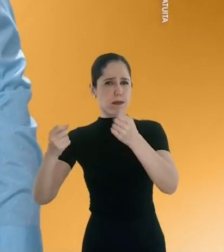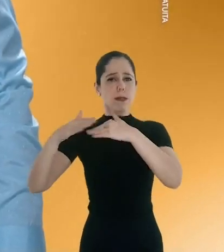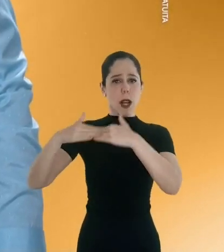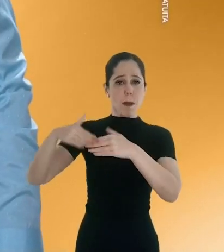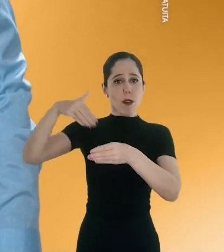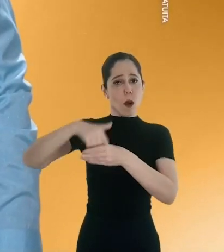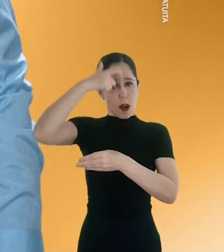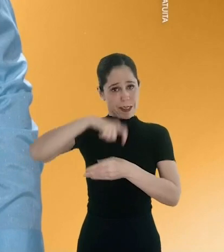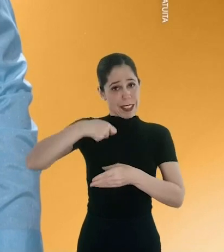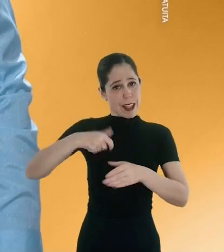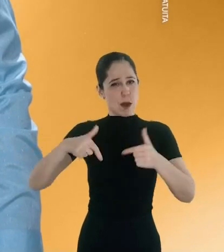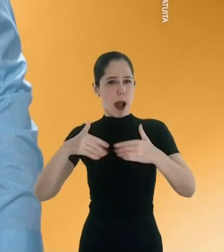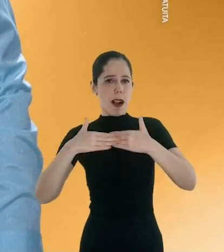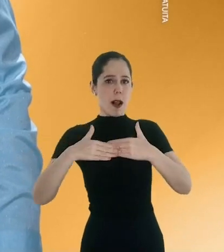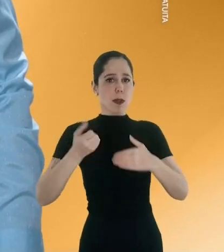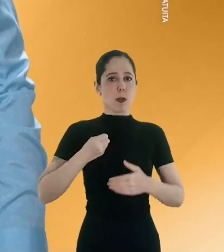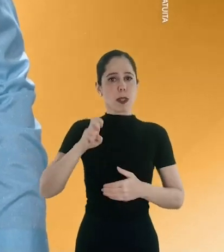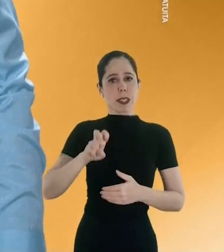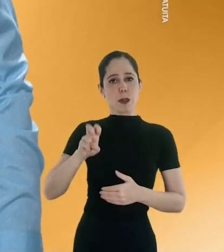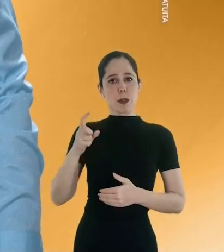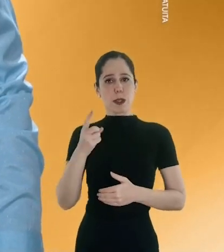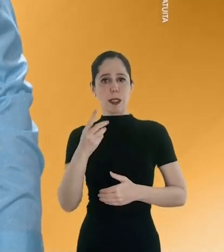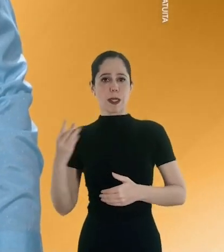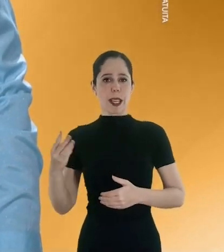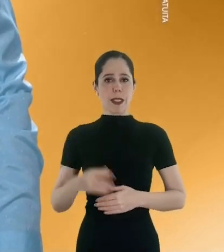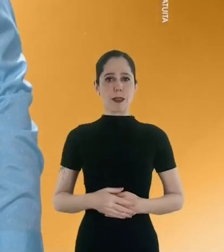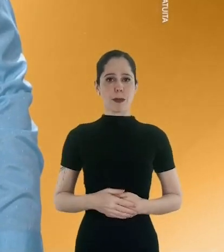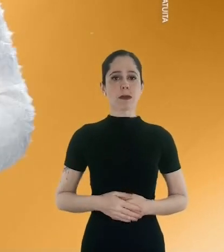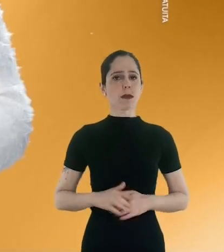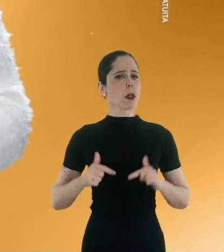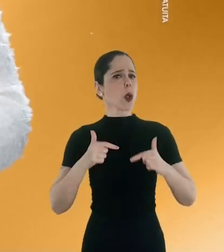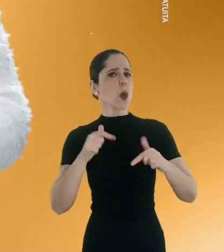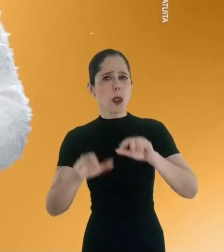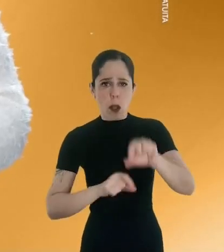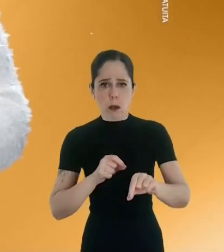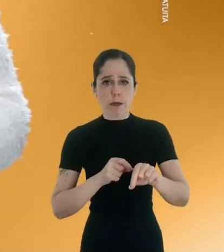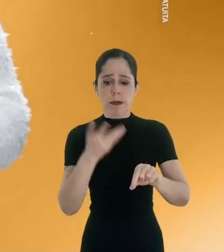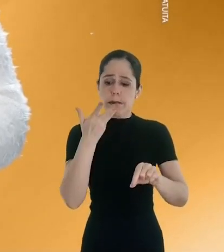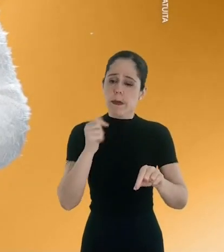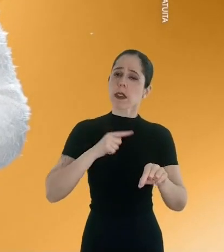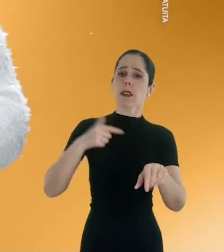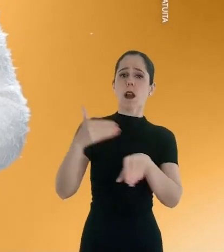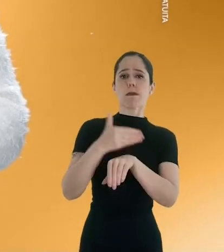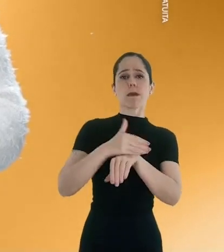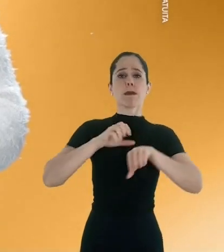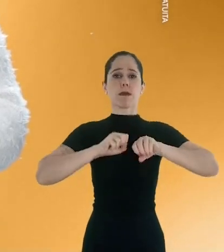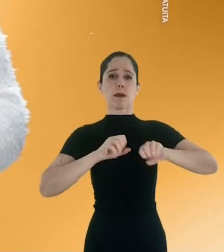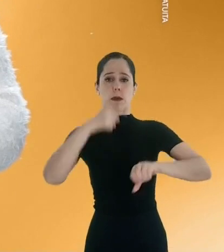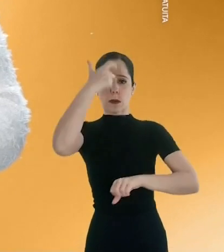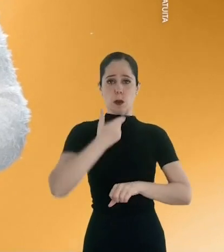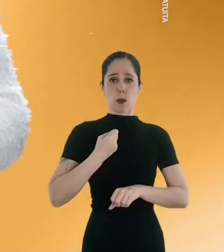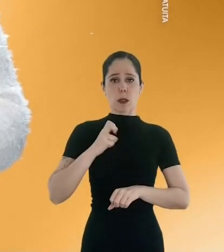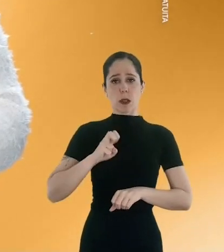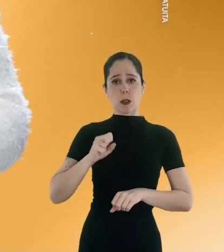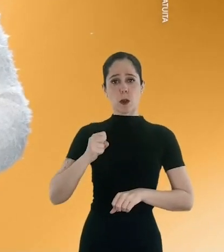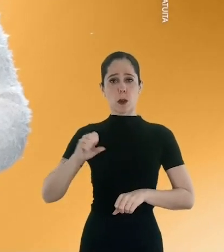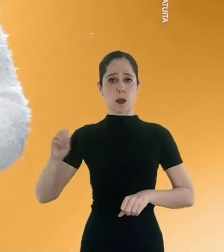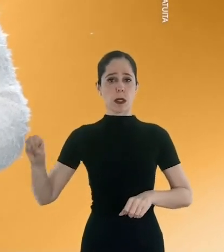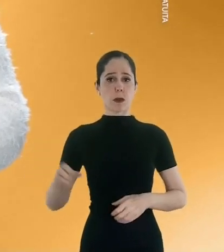caminhoneiro. 55113, Igor Littdamer. Pelo acesso à educação infantil, Márcia Brasil,